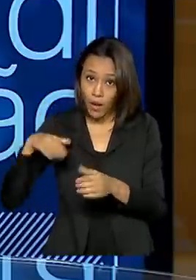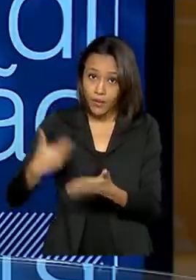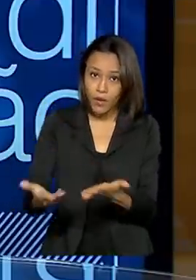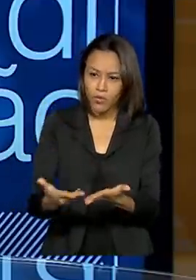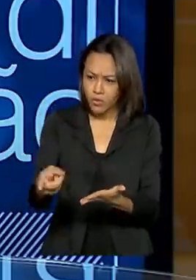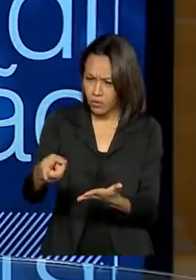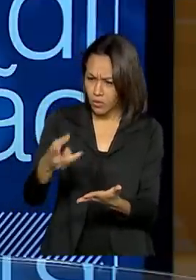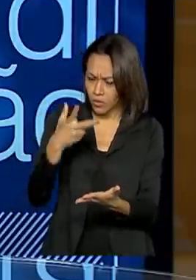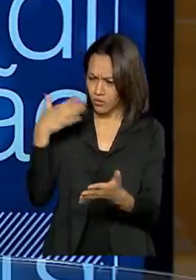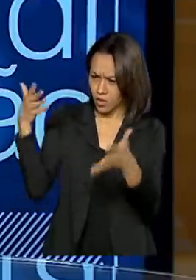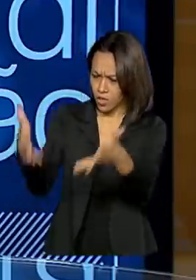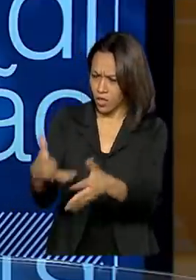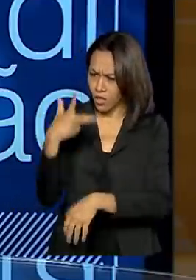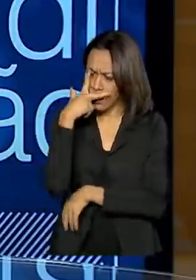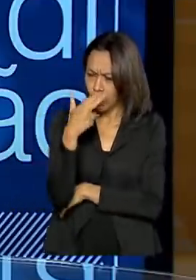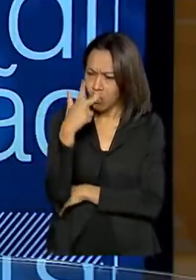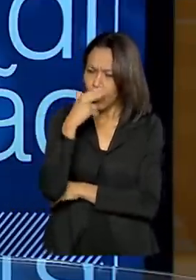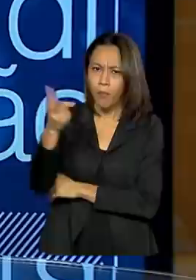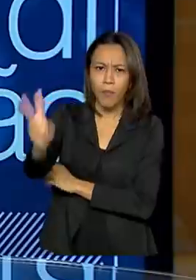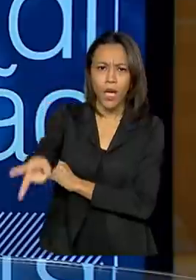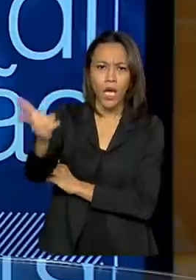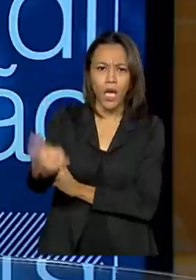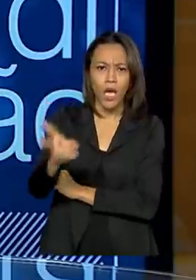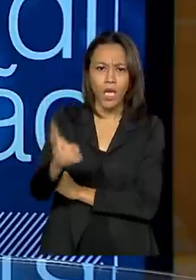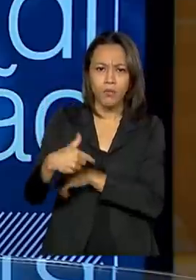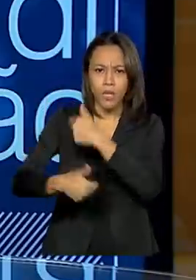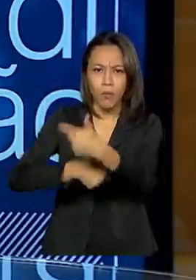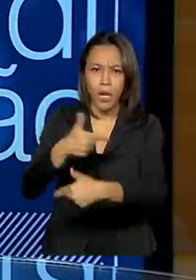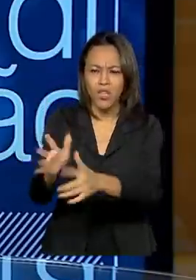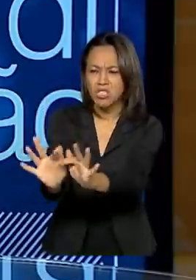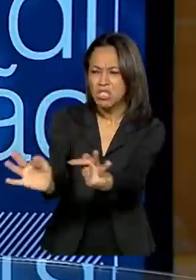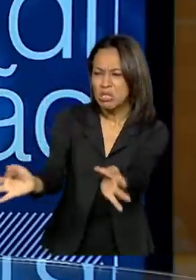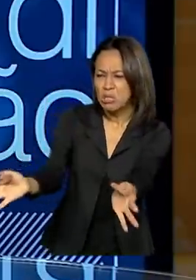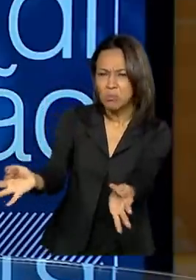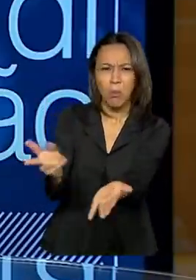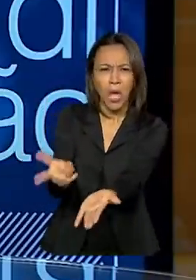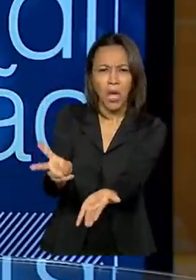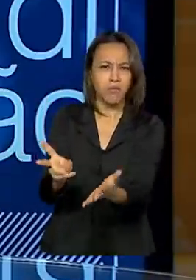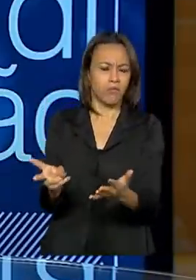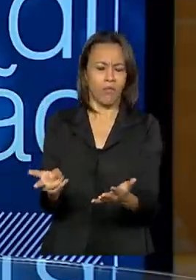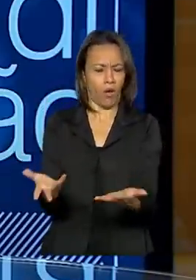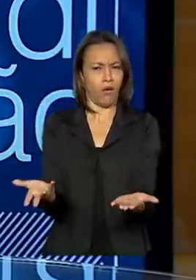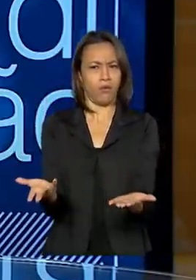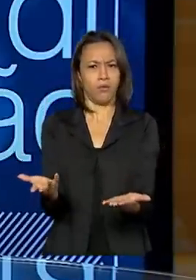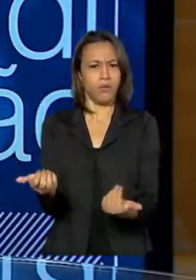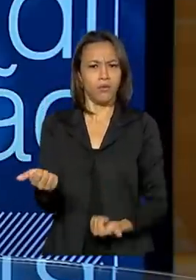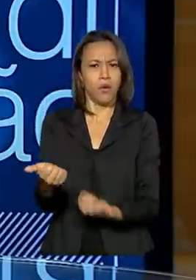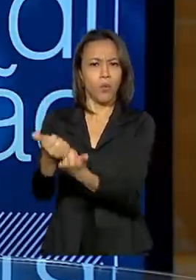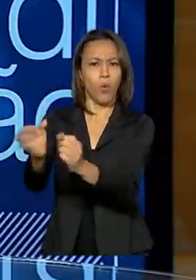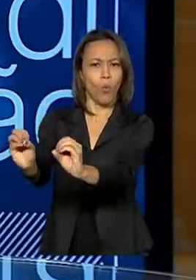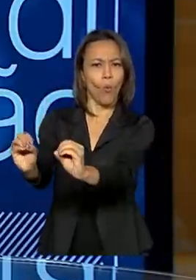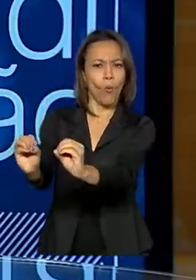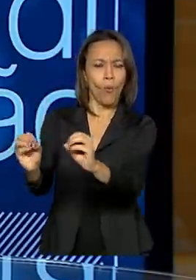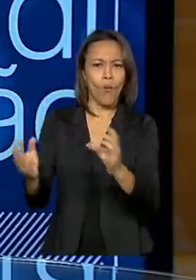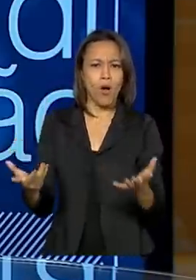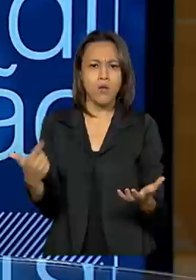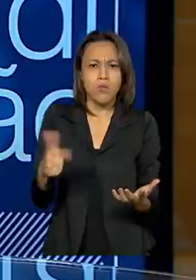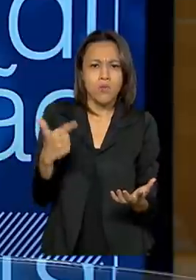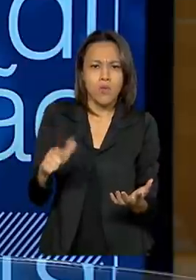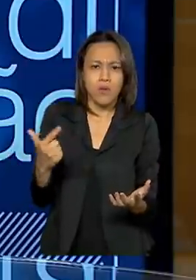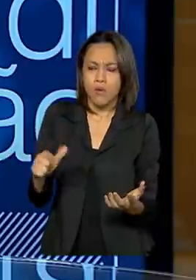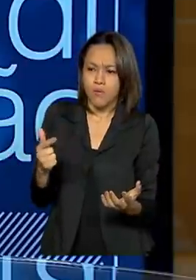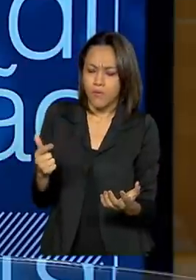os indígenas continuam com balaio nas costas. Ou seja, não foi feito programa sustentável, não há nenhuma